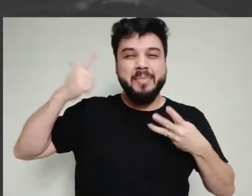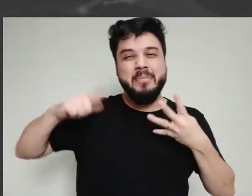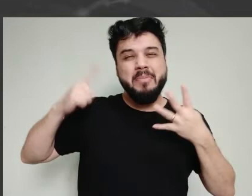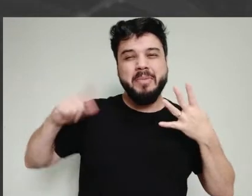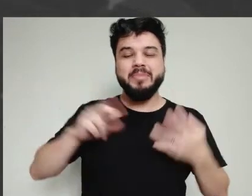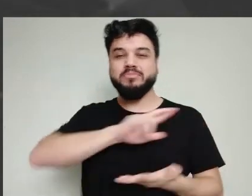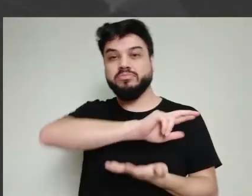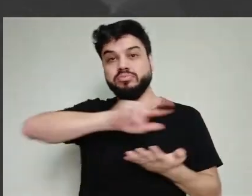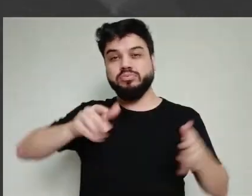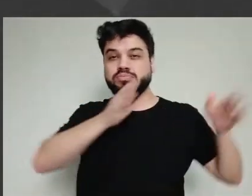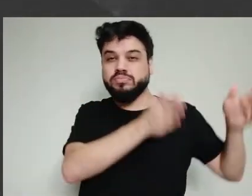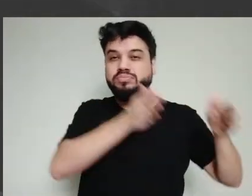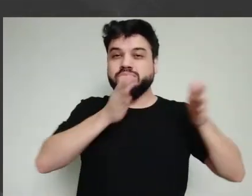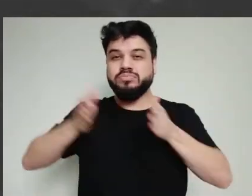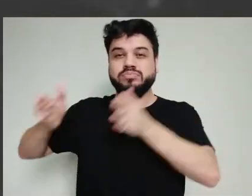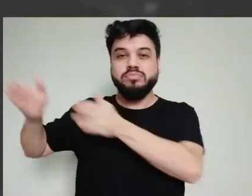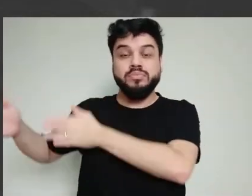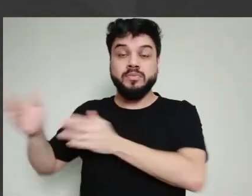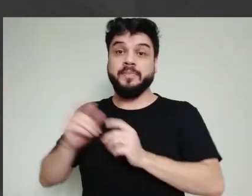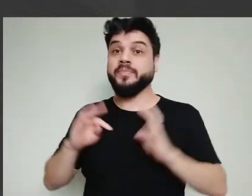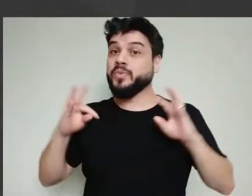esses experimentos em humanos,